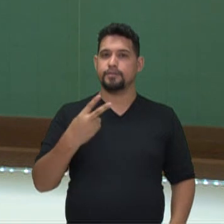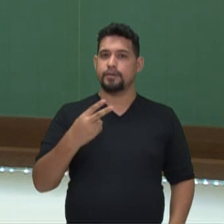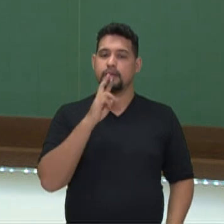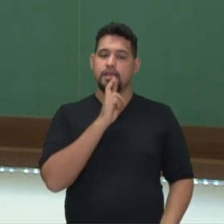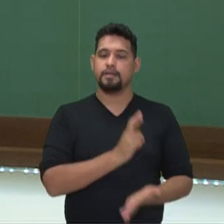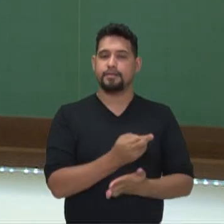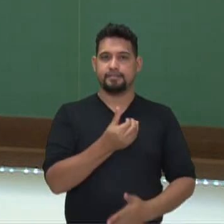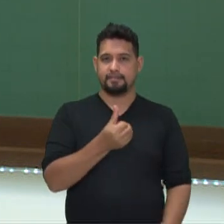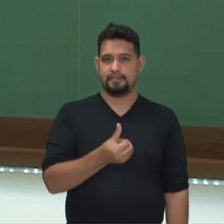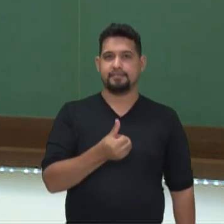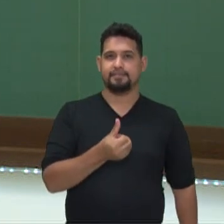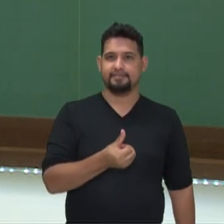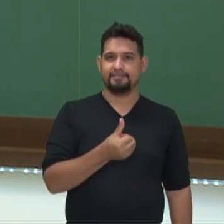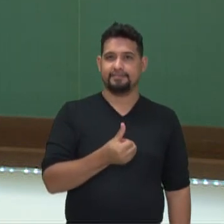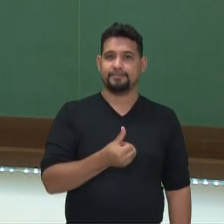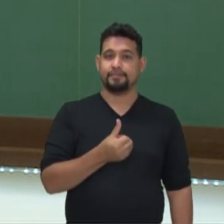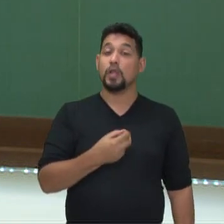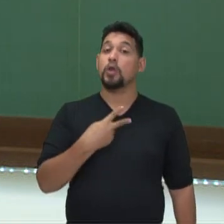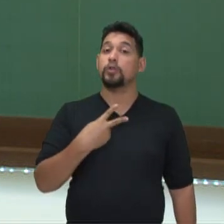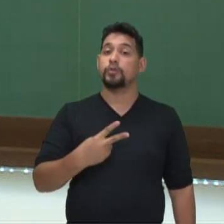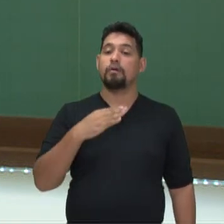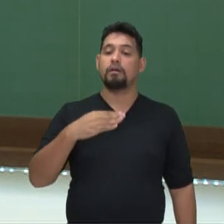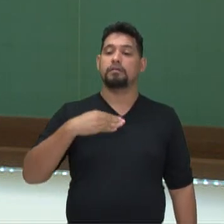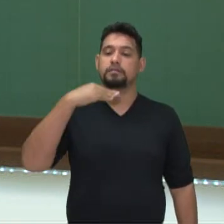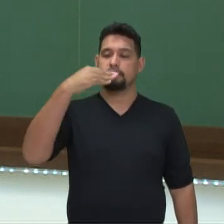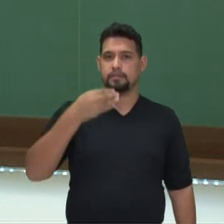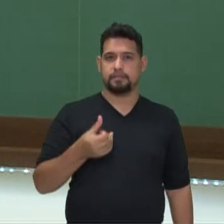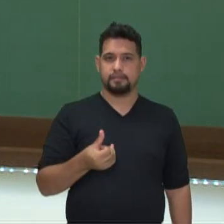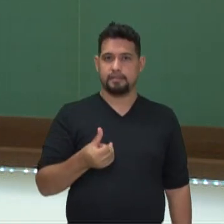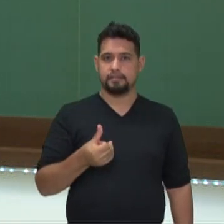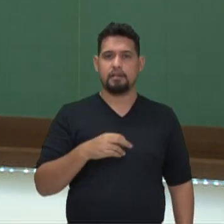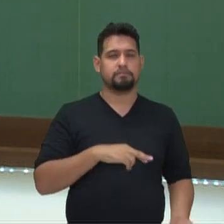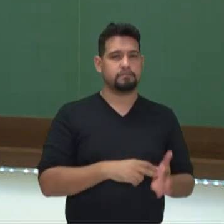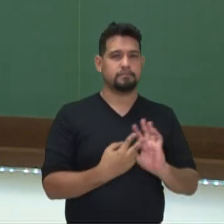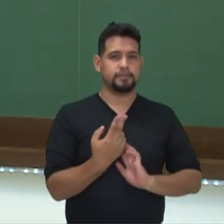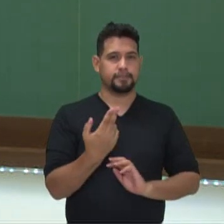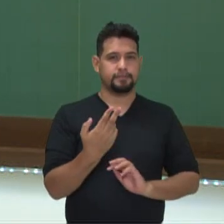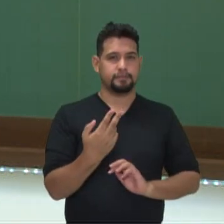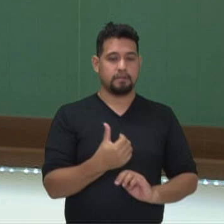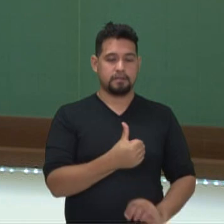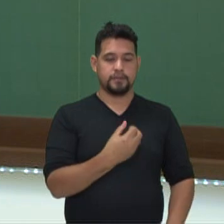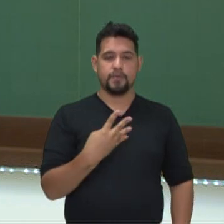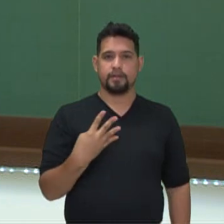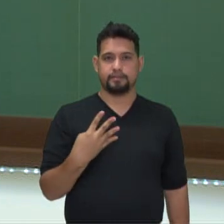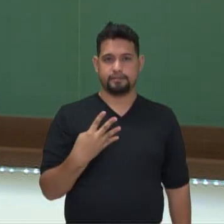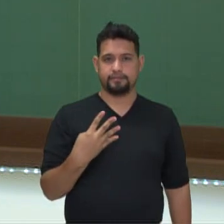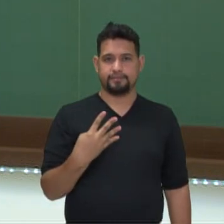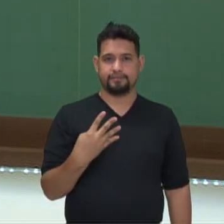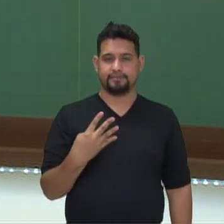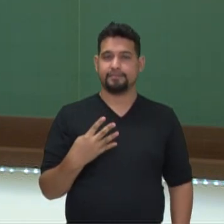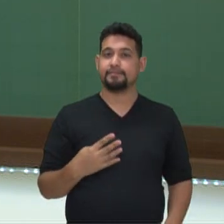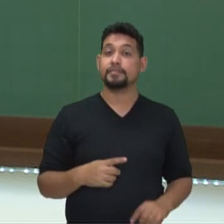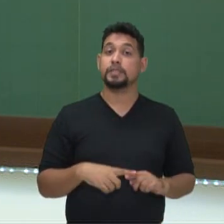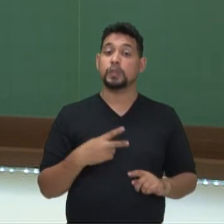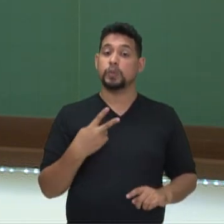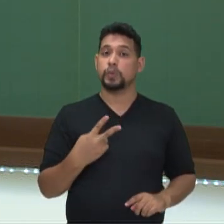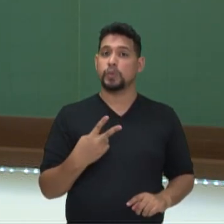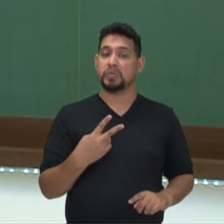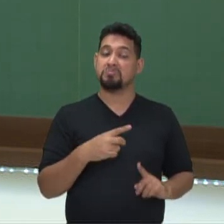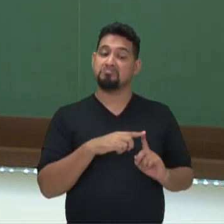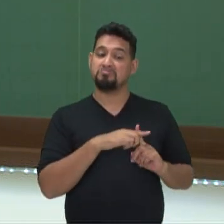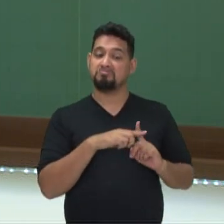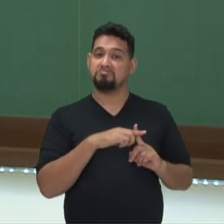6. 2 elevado à sexta potência é a mesma coisa que 64, ok? Se o 2 for